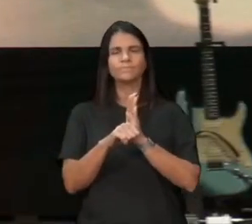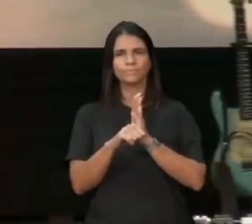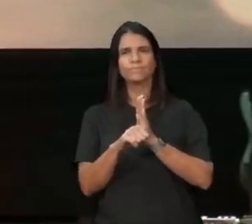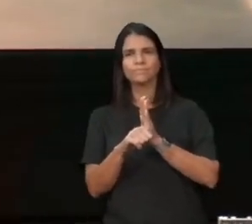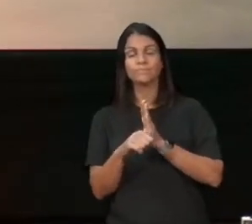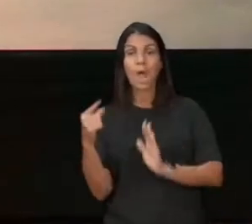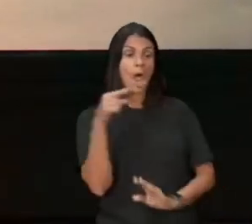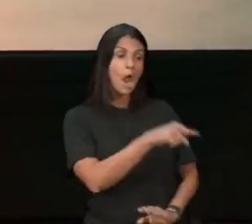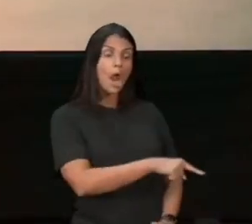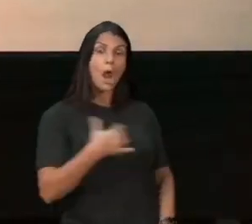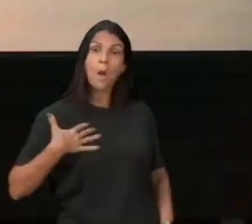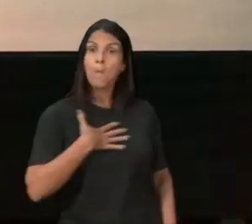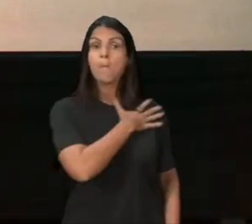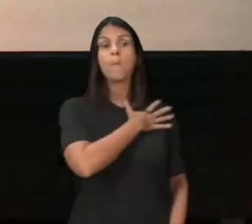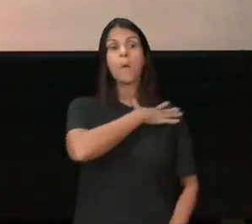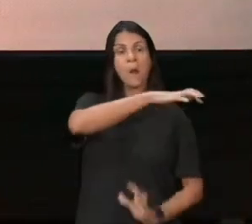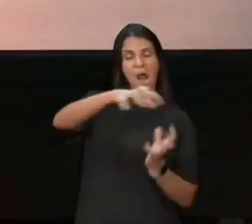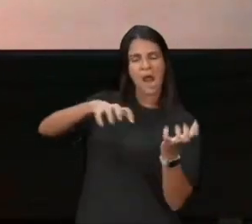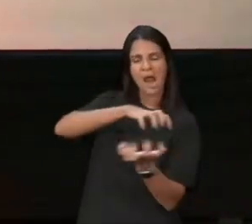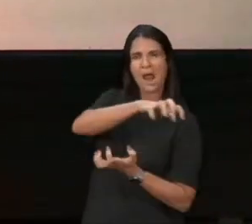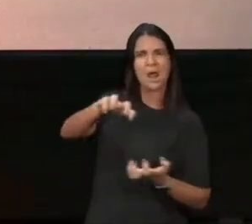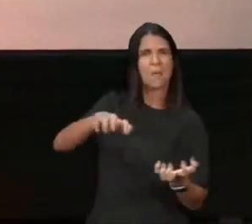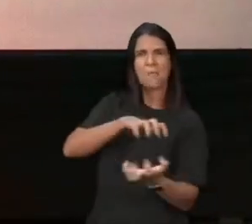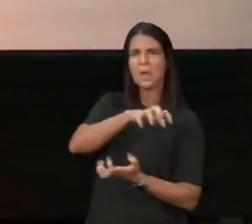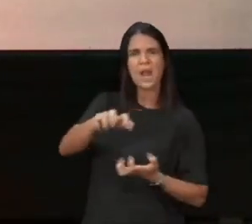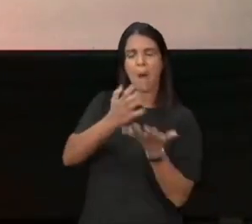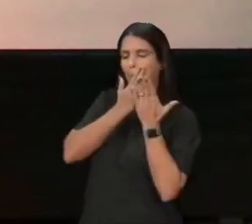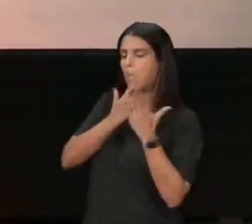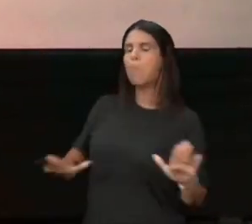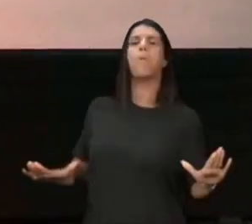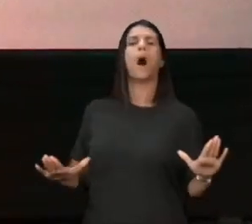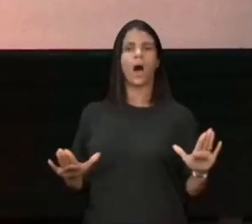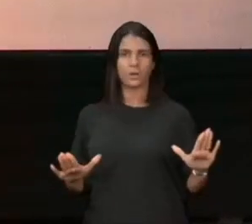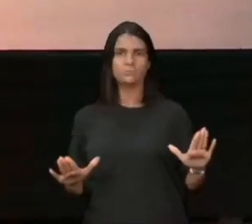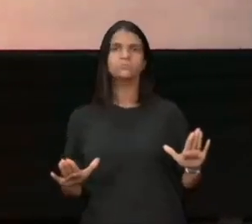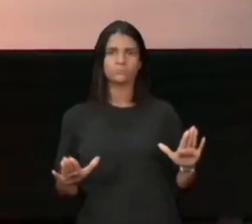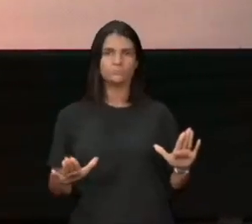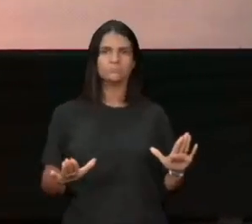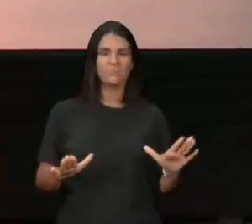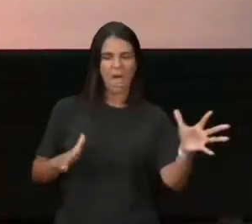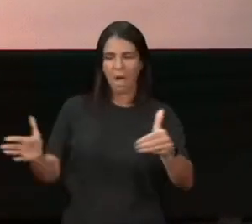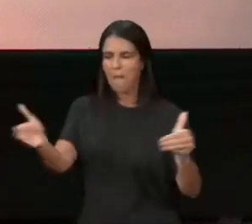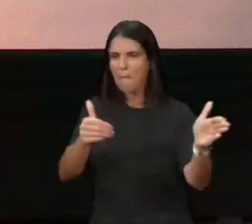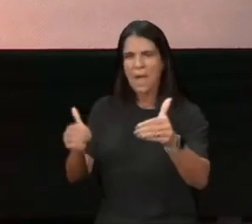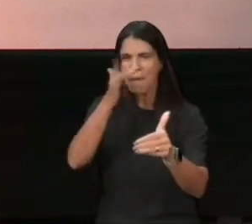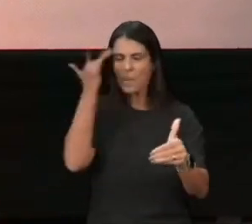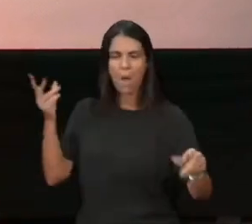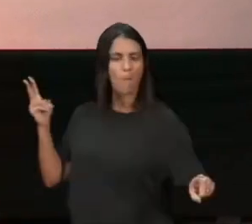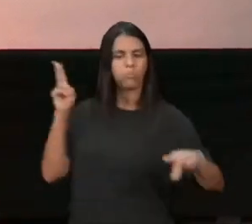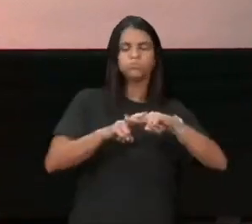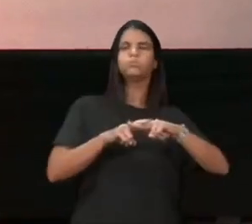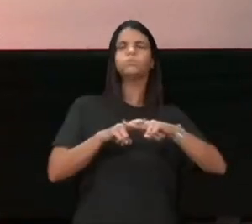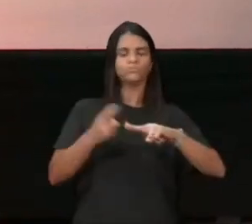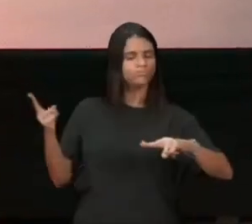ele foi treinado, para pegar as pessoas, e botar nos cárceres, mais esquisitos, que você pode imaginar, se